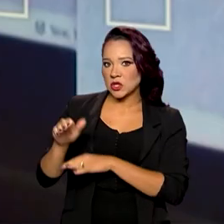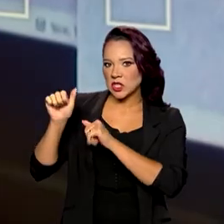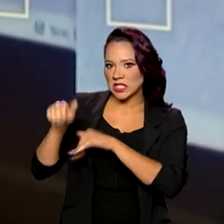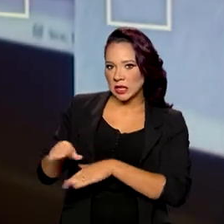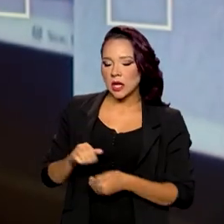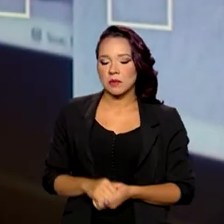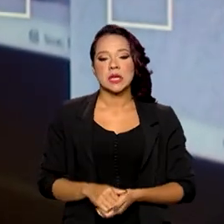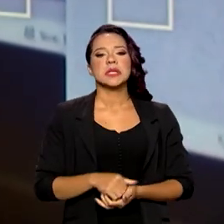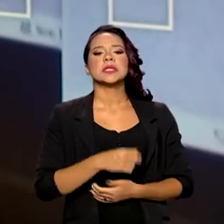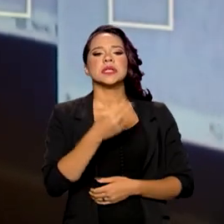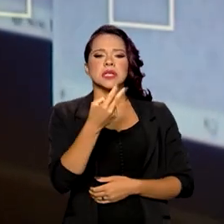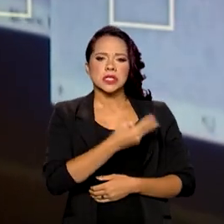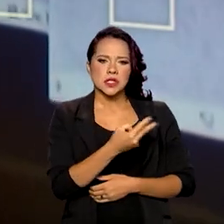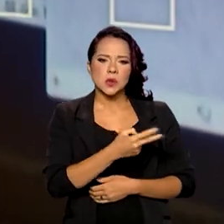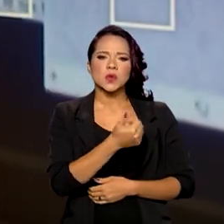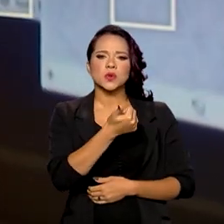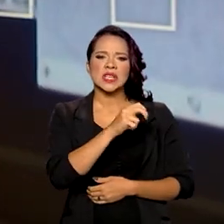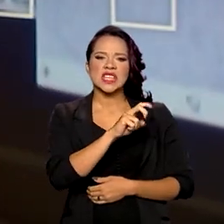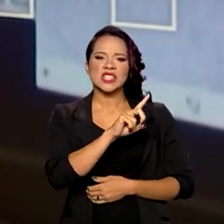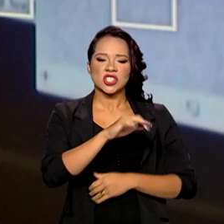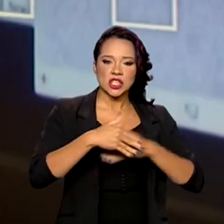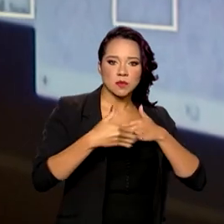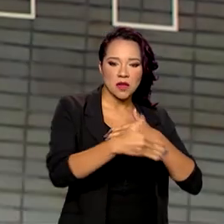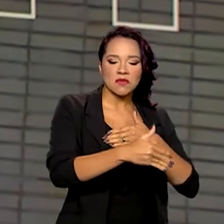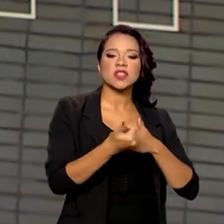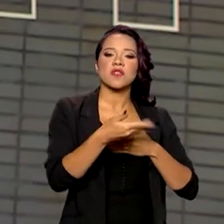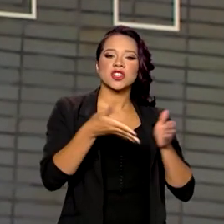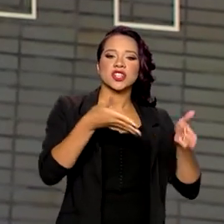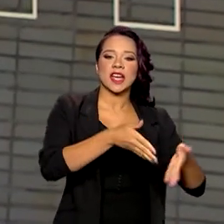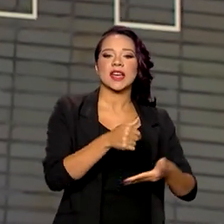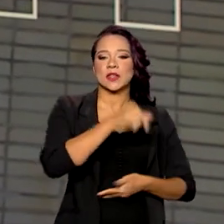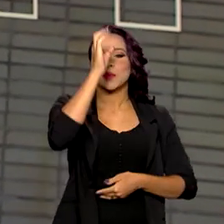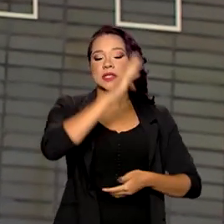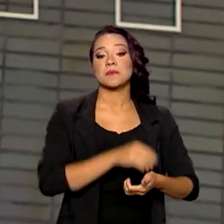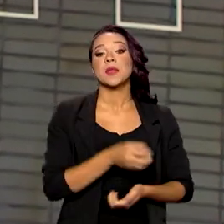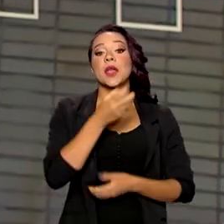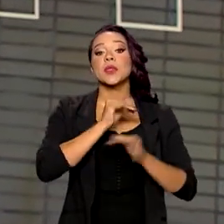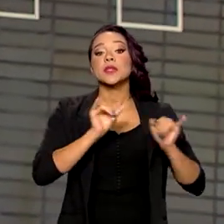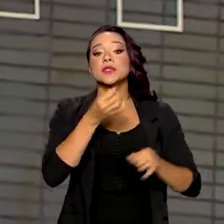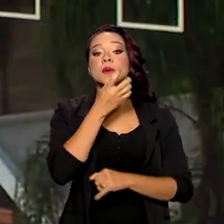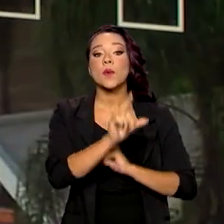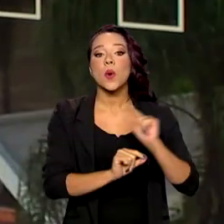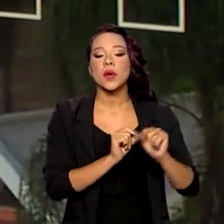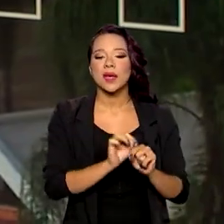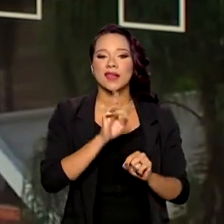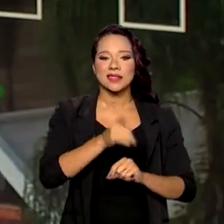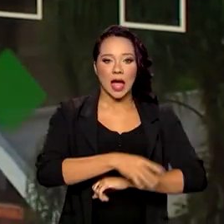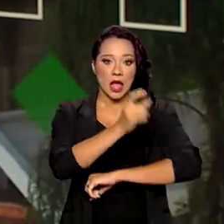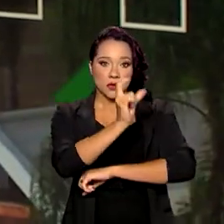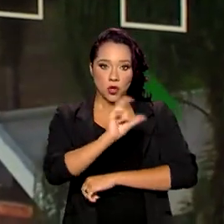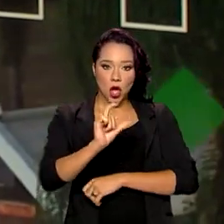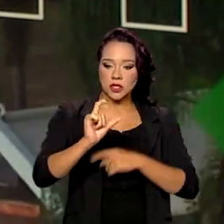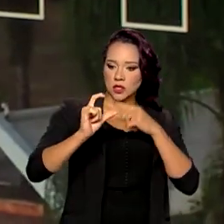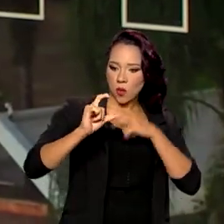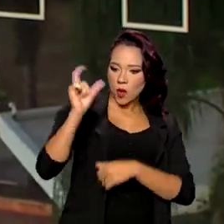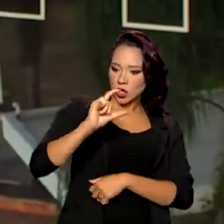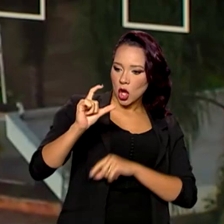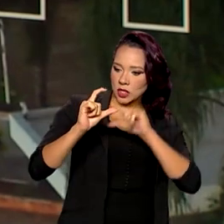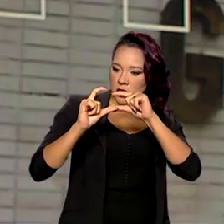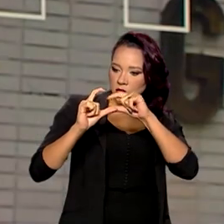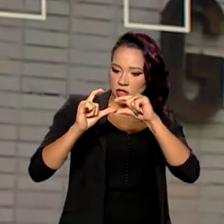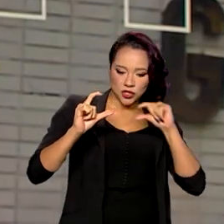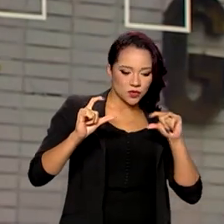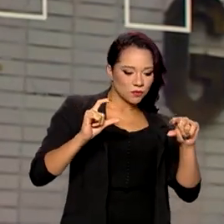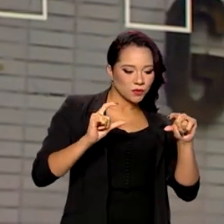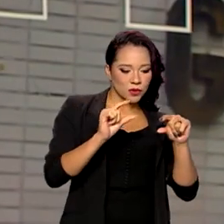quinzena de setembro, essa é a expectativa. E a boa notícia é que nós podemos fracionar essas doses. Estudos